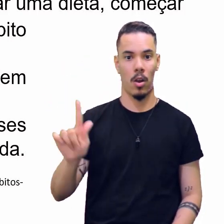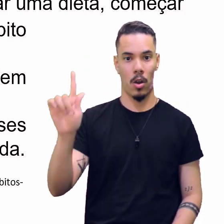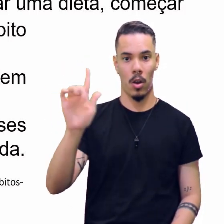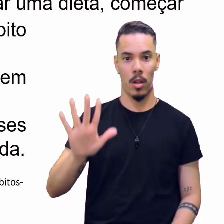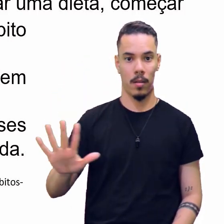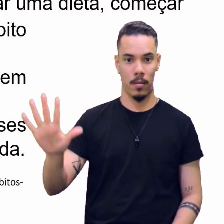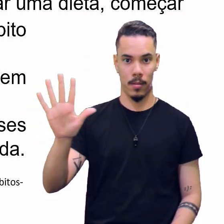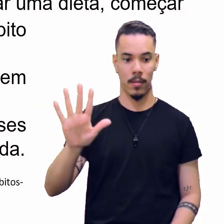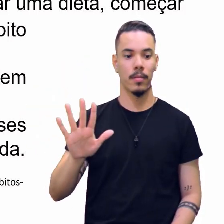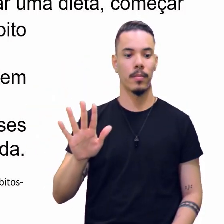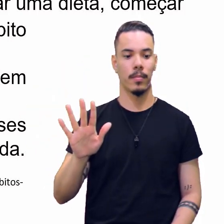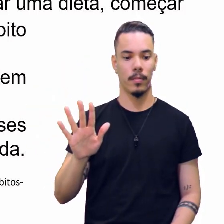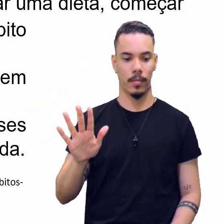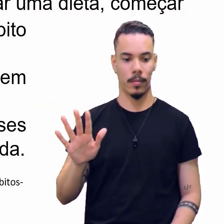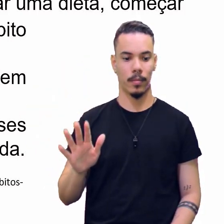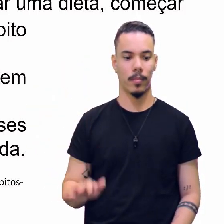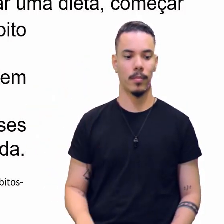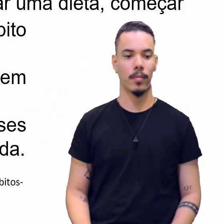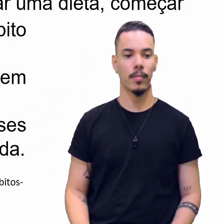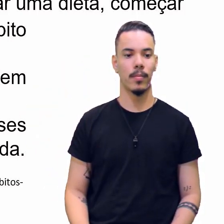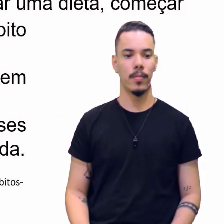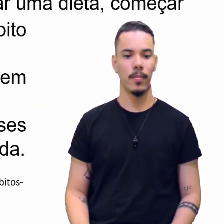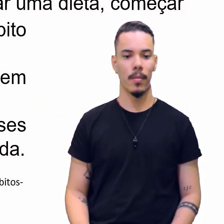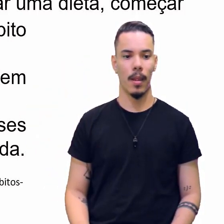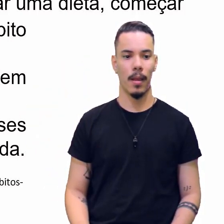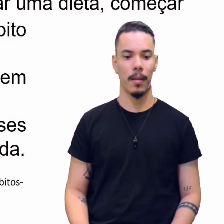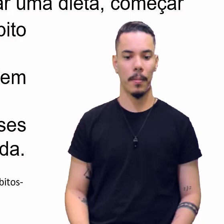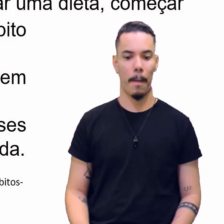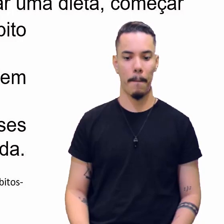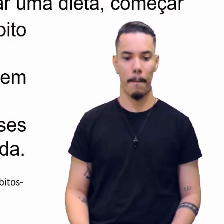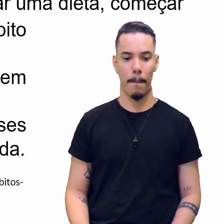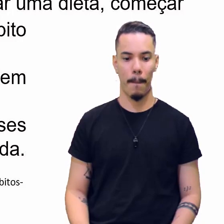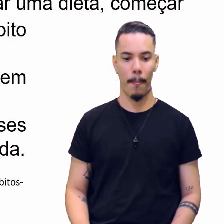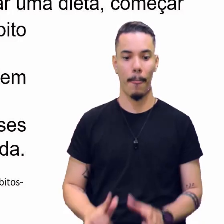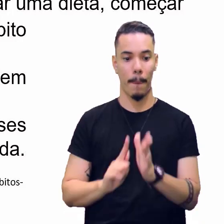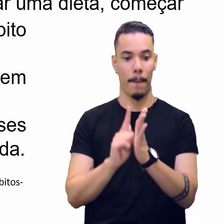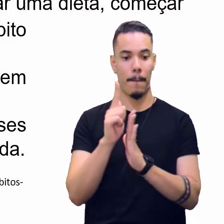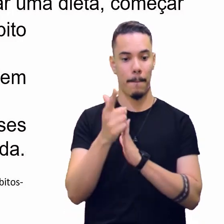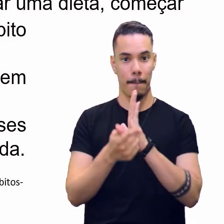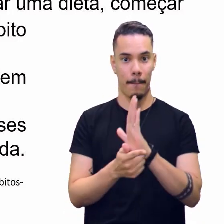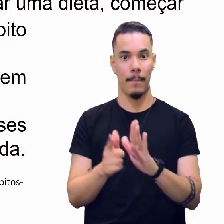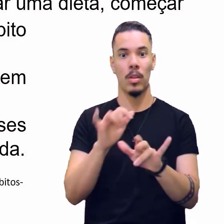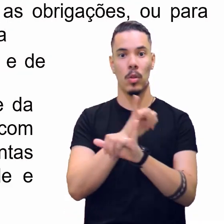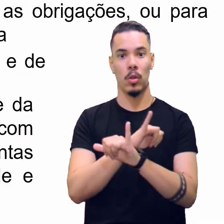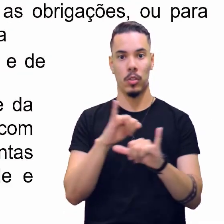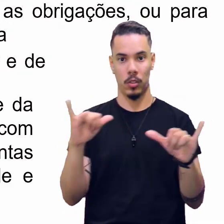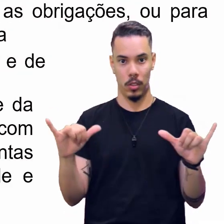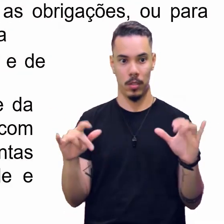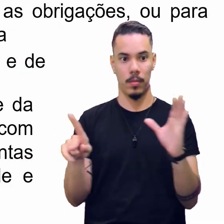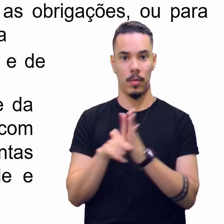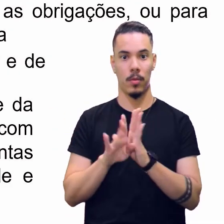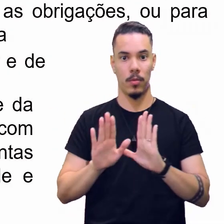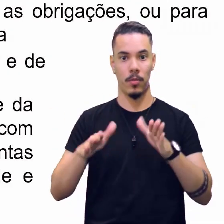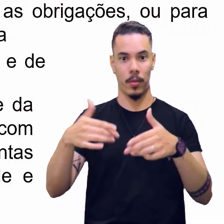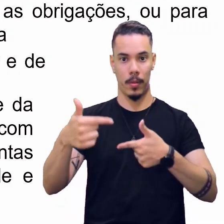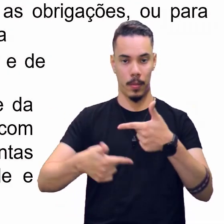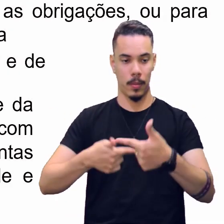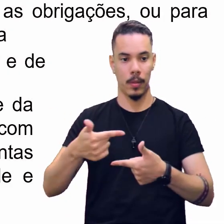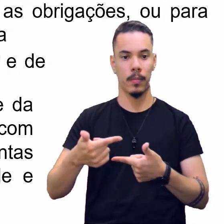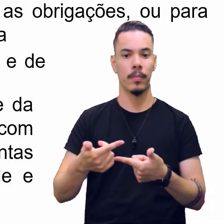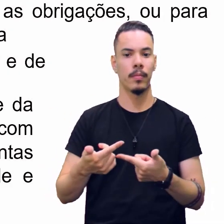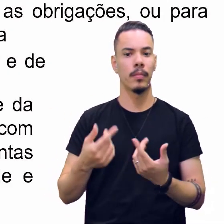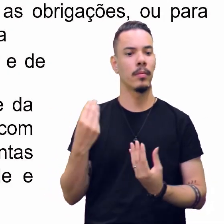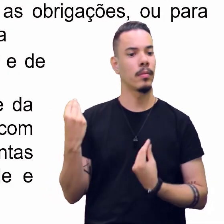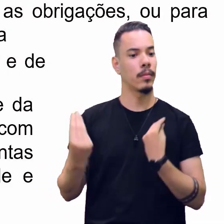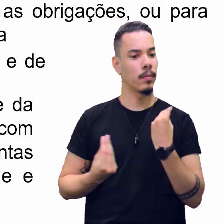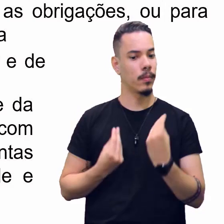em especial publicitário, futuro do trabalho, né? Gênero notícia. E como a gente vai trabalhar